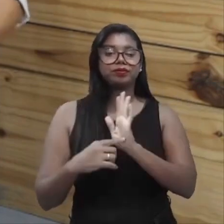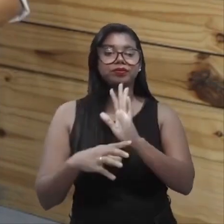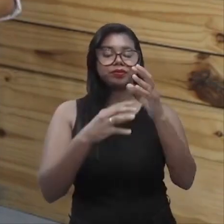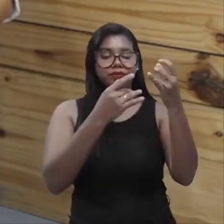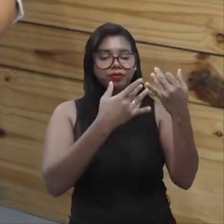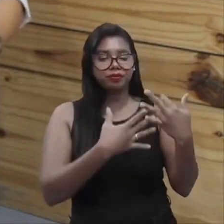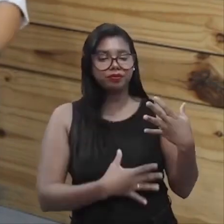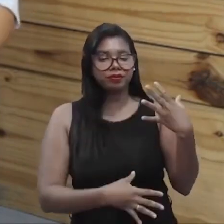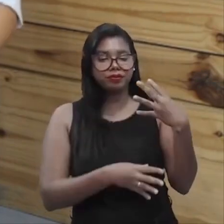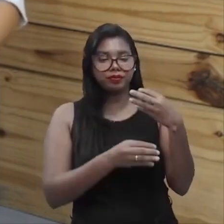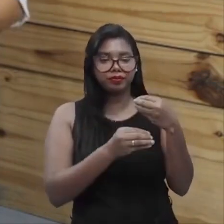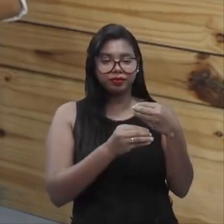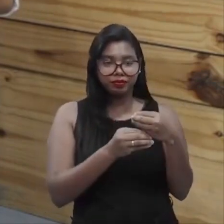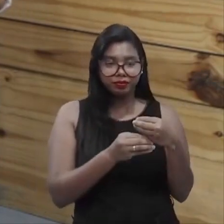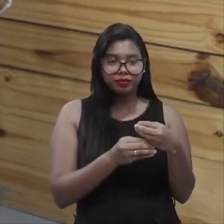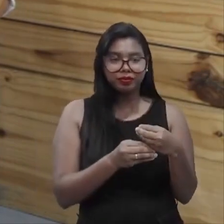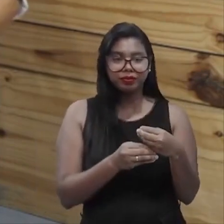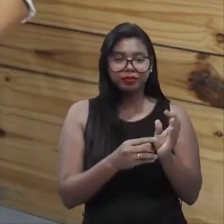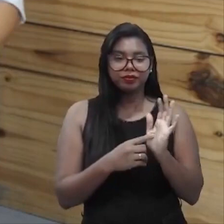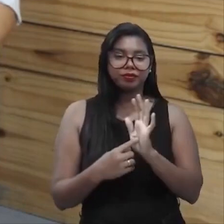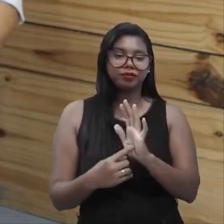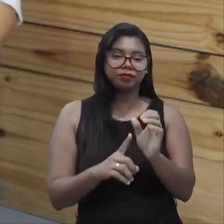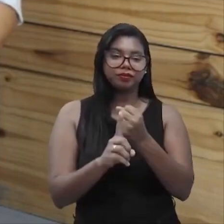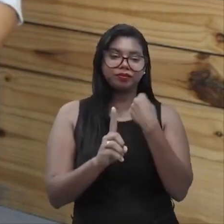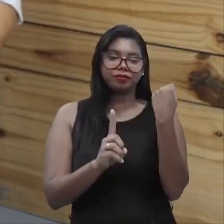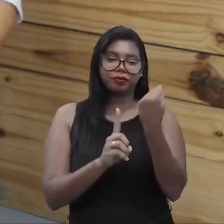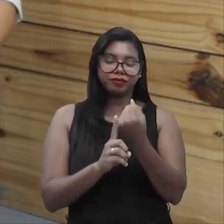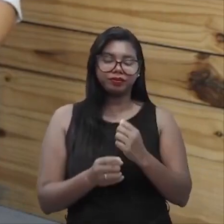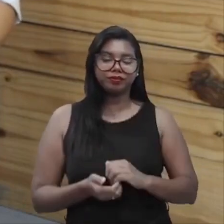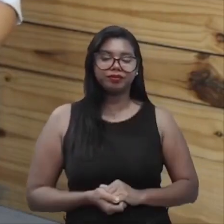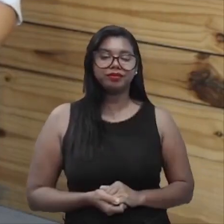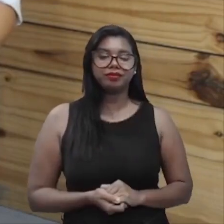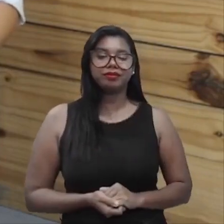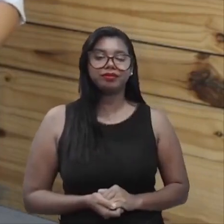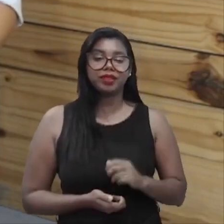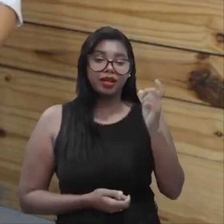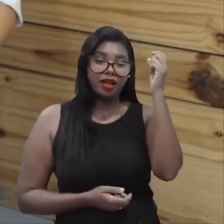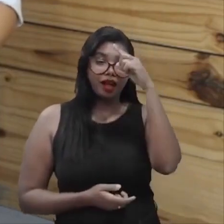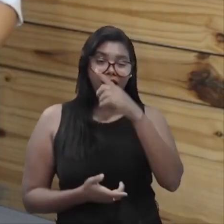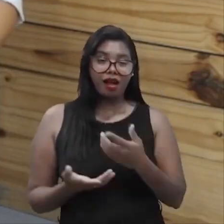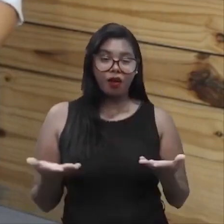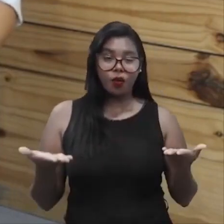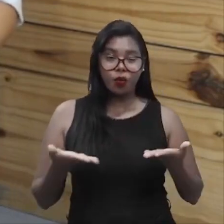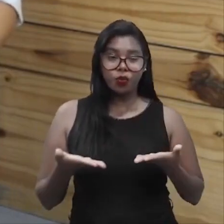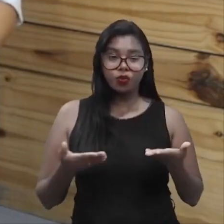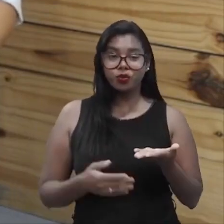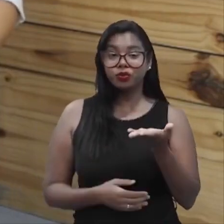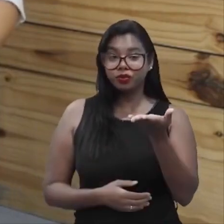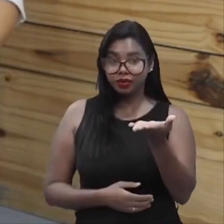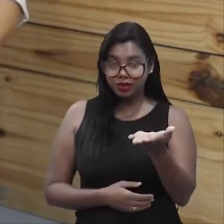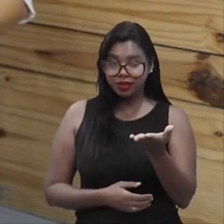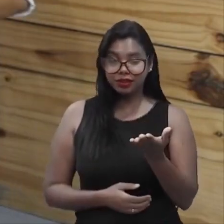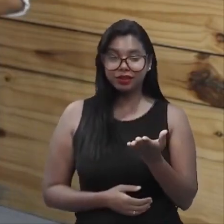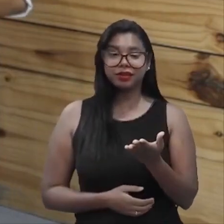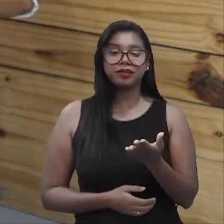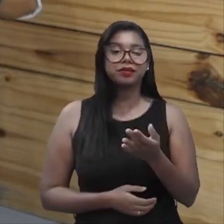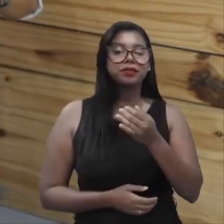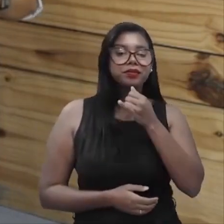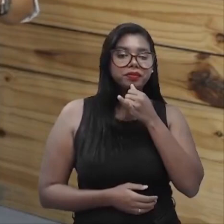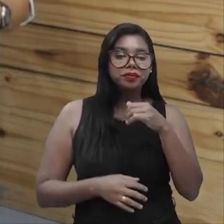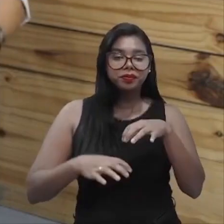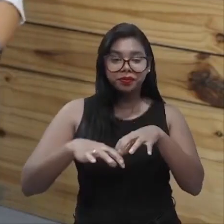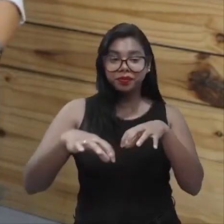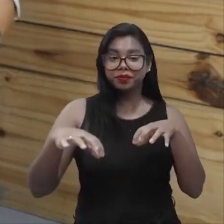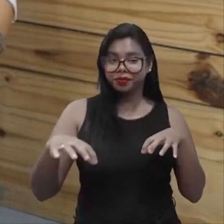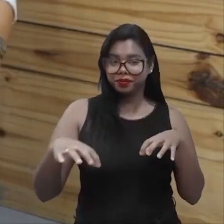ela é indissociável com as questões da sociedade. Então, é muito difícil hoje você tentar separar... Eu não sou uma